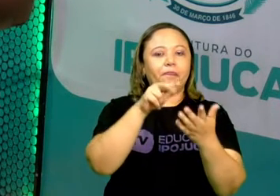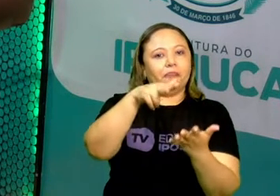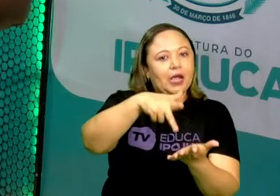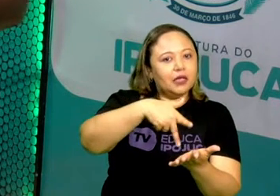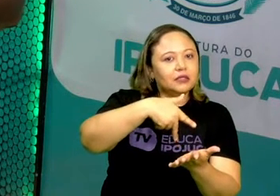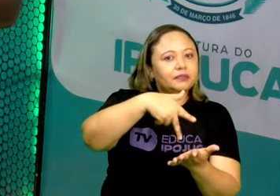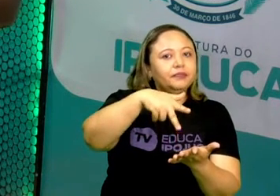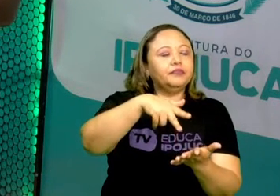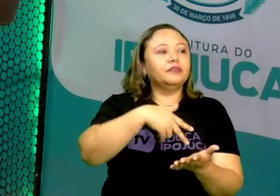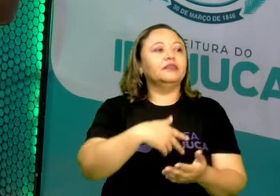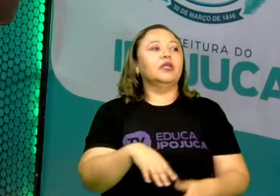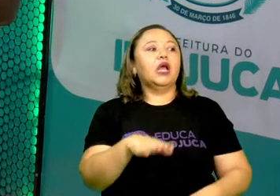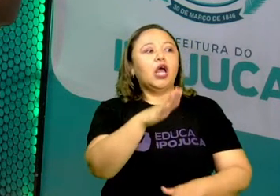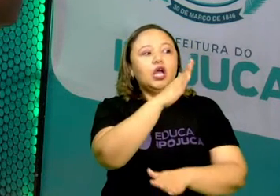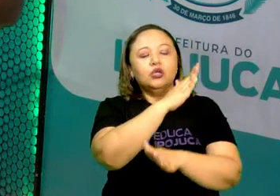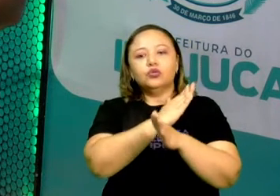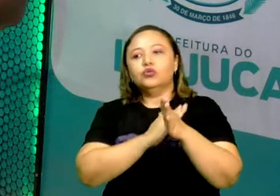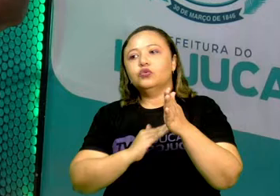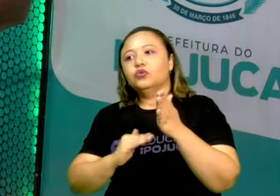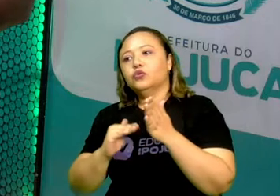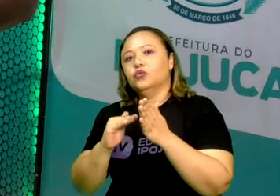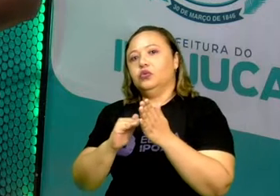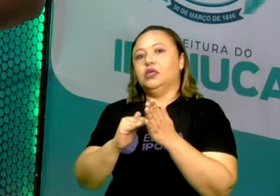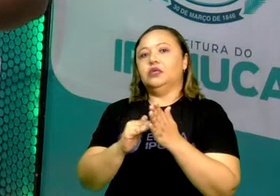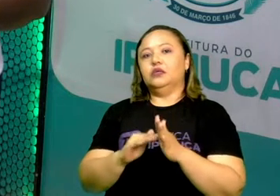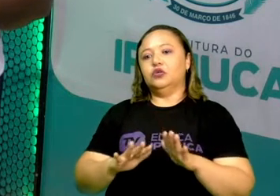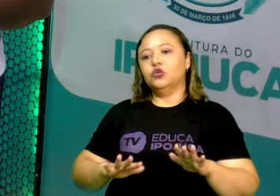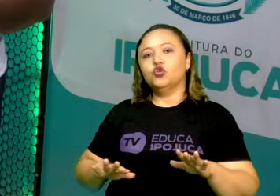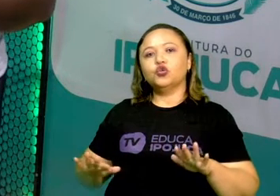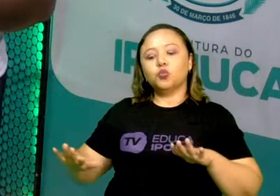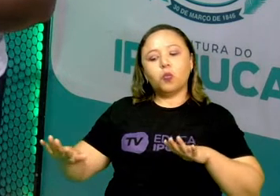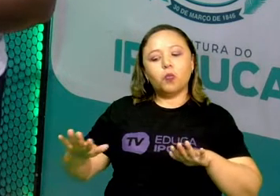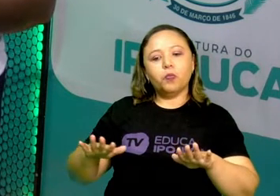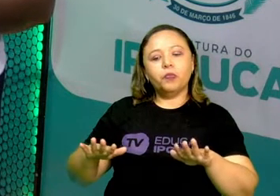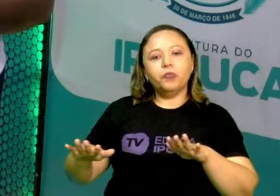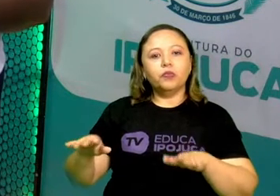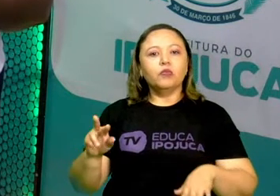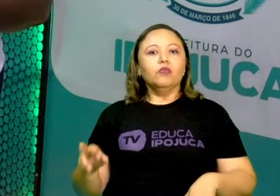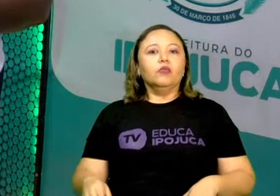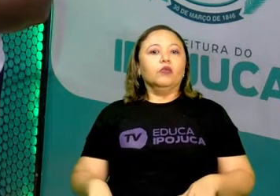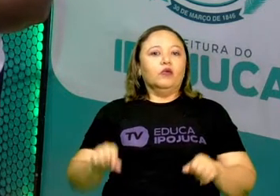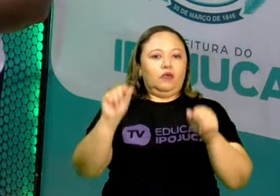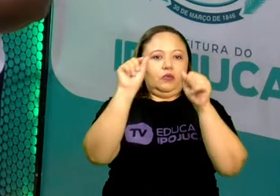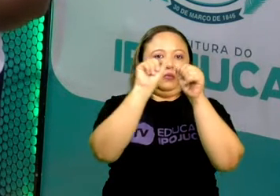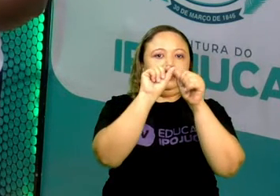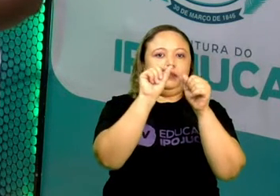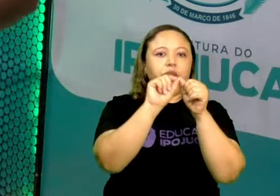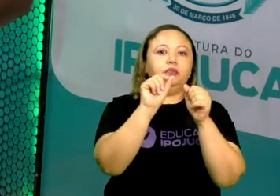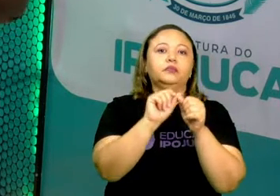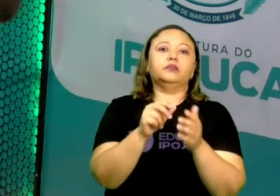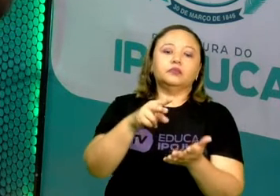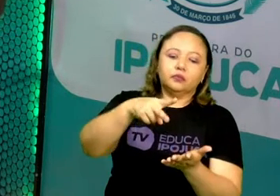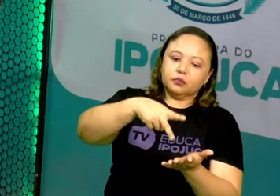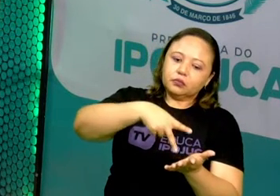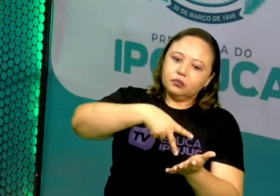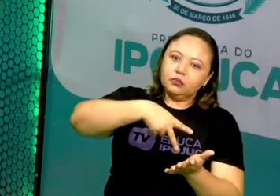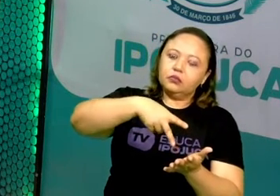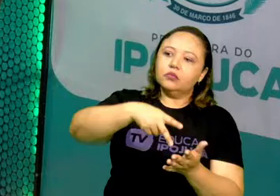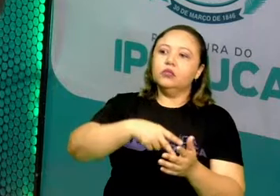Todos os movimentos realizados com a ajuda da dança, dá origem ao